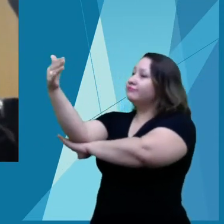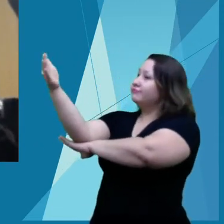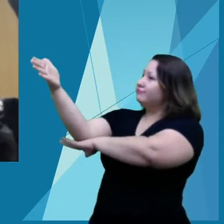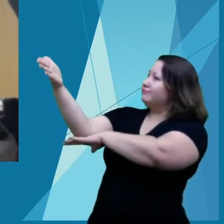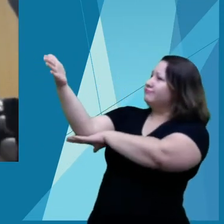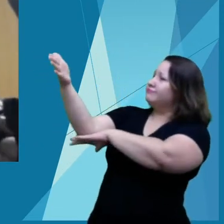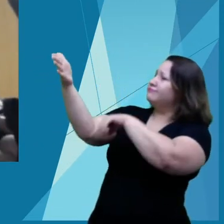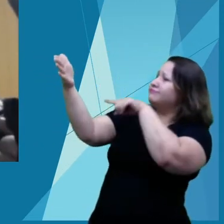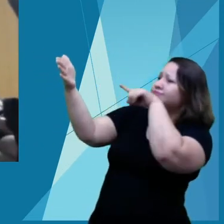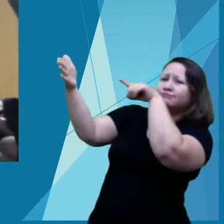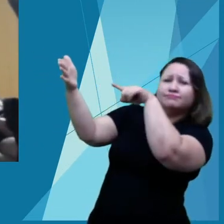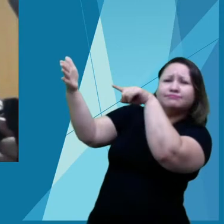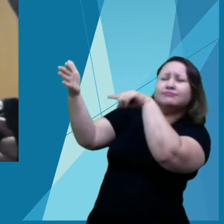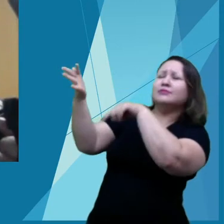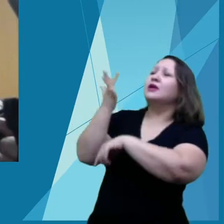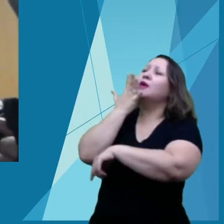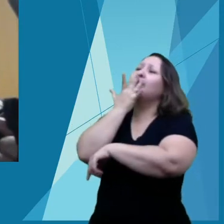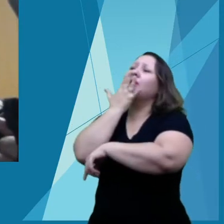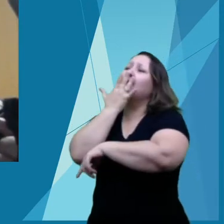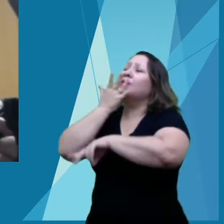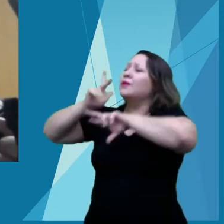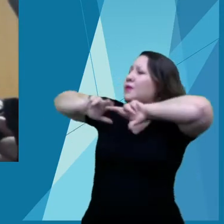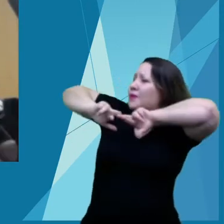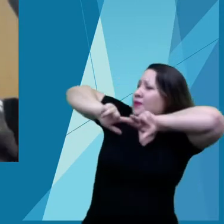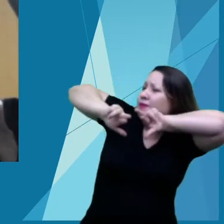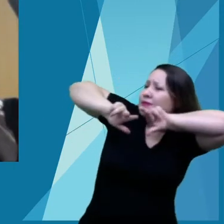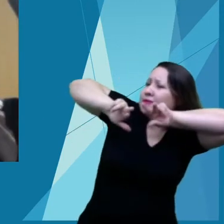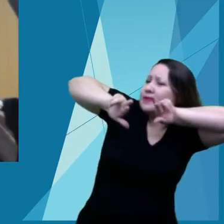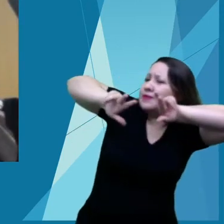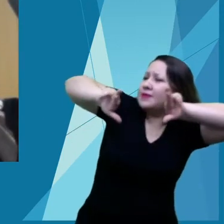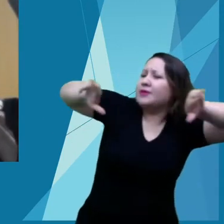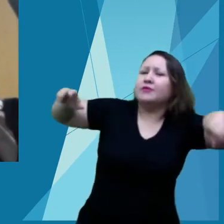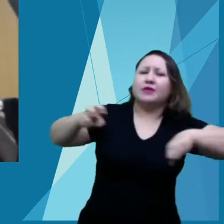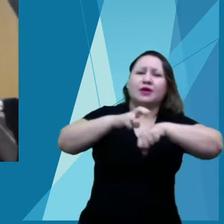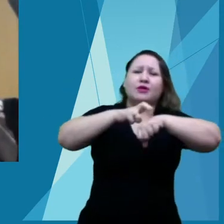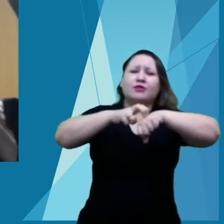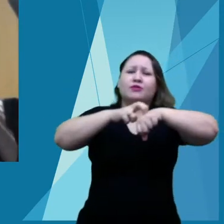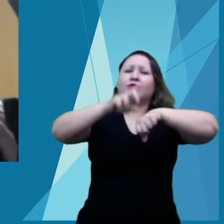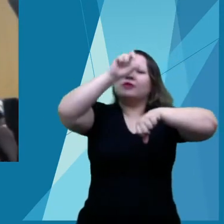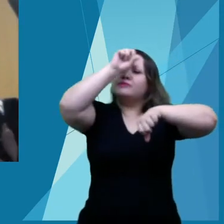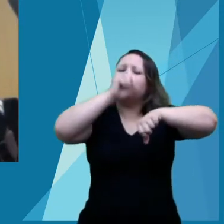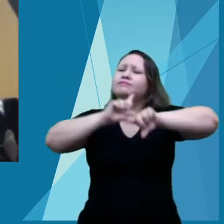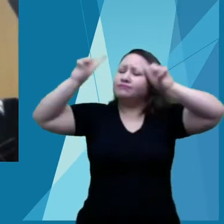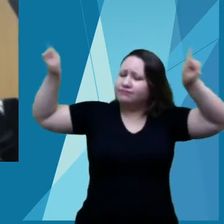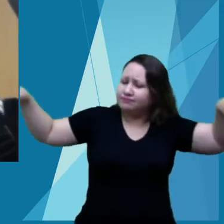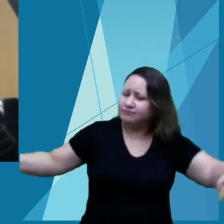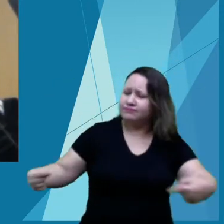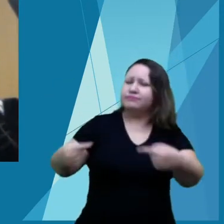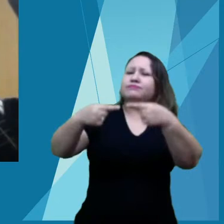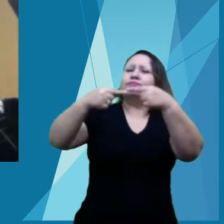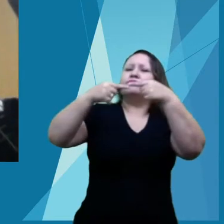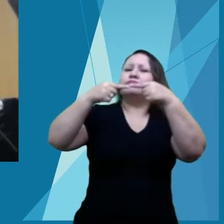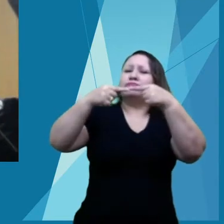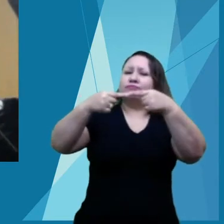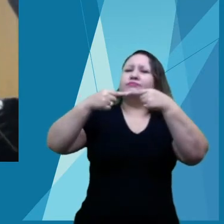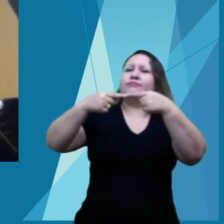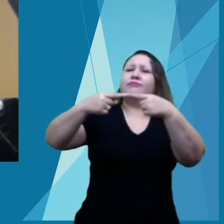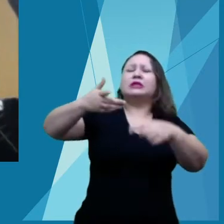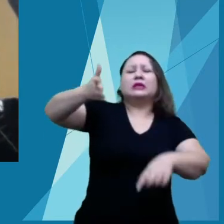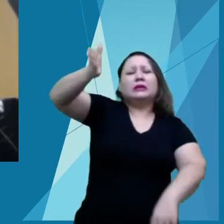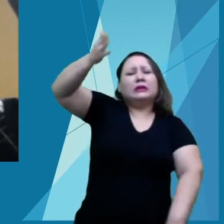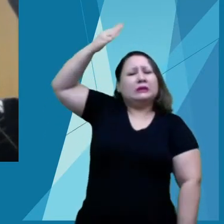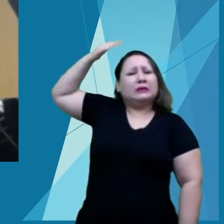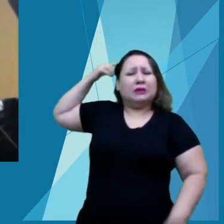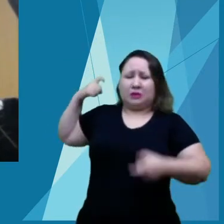glória no passado. Mas se ergues da justiça clava forte,